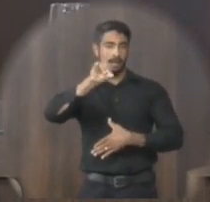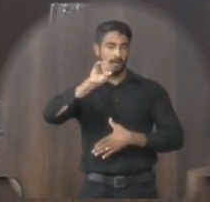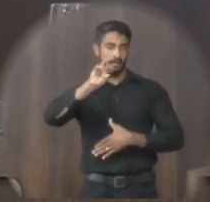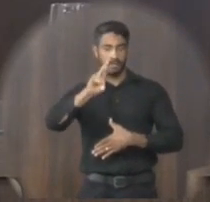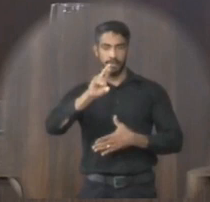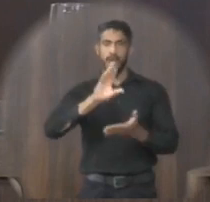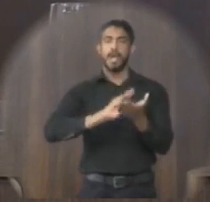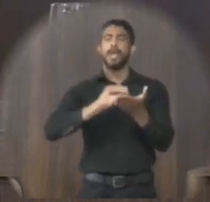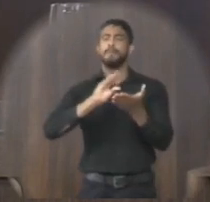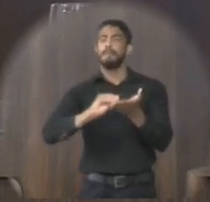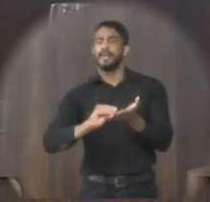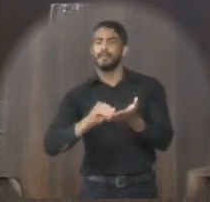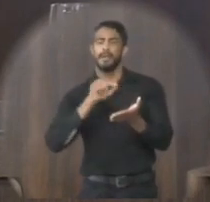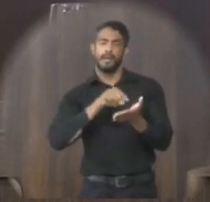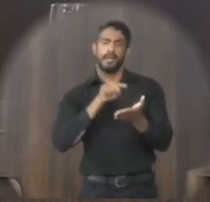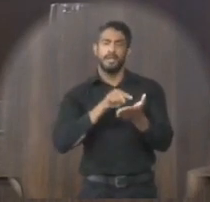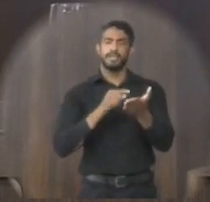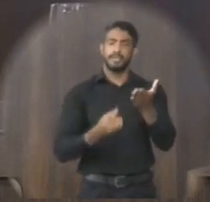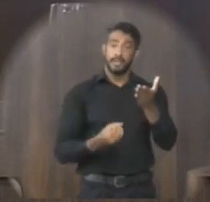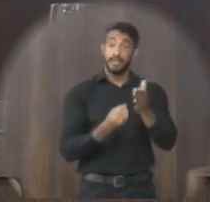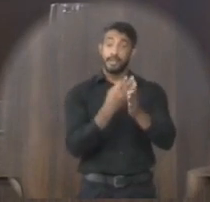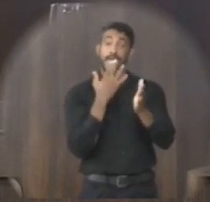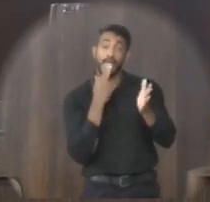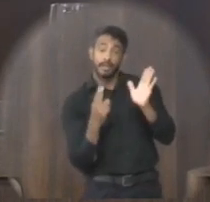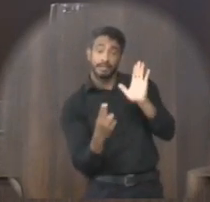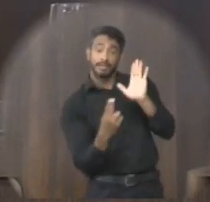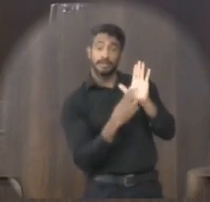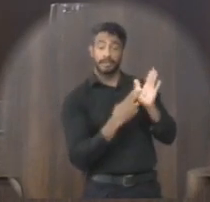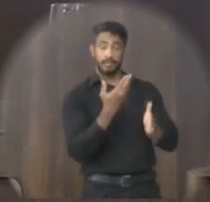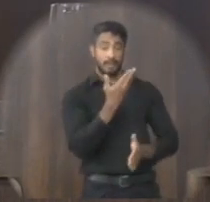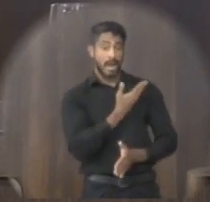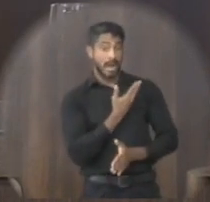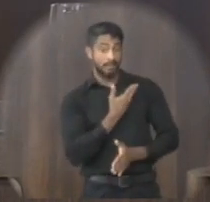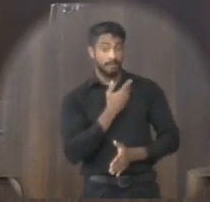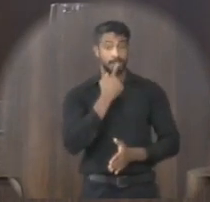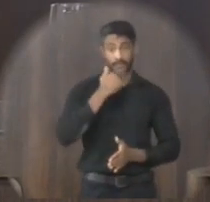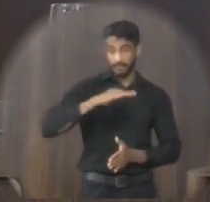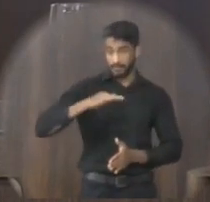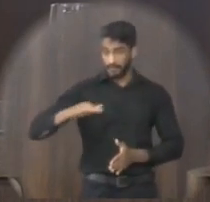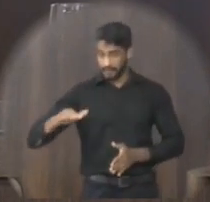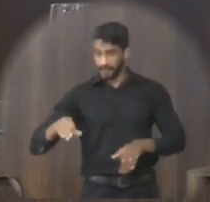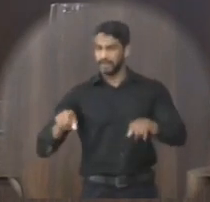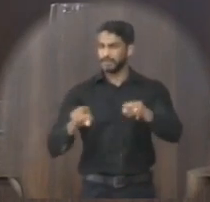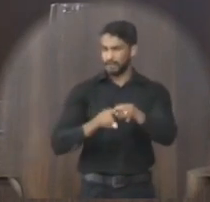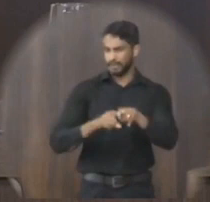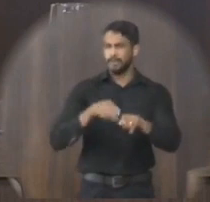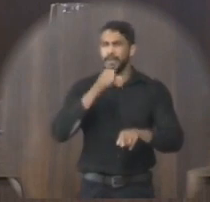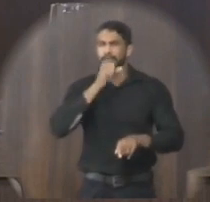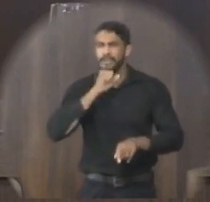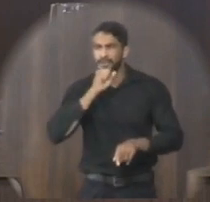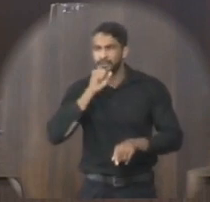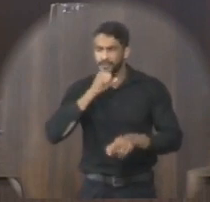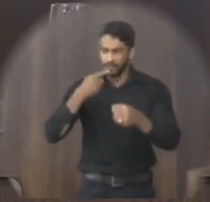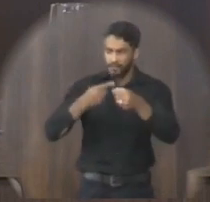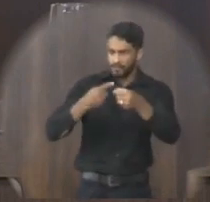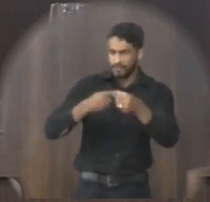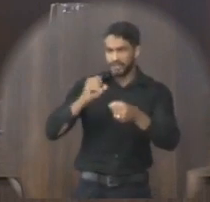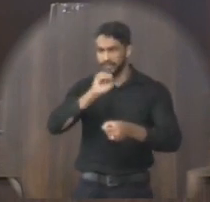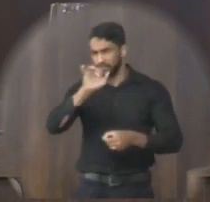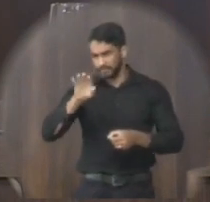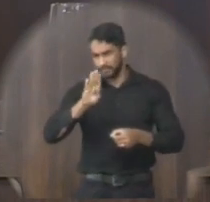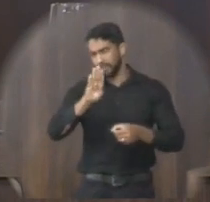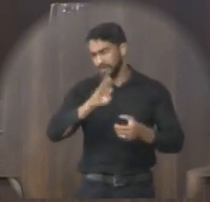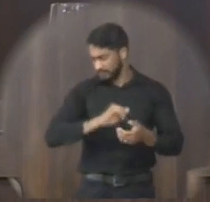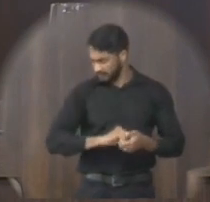Ementa Cria o selo Contabilista Amigo da Criança e do Idoso no âmbito do município de Janaúba e da outras providências